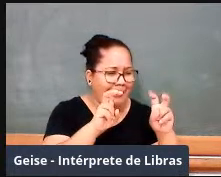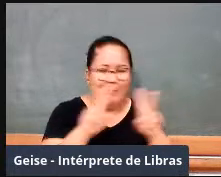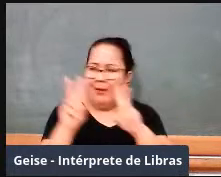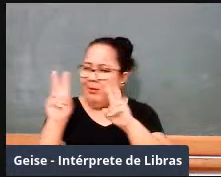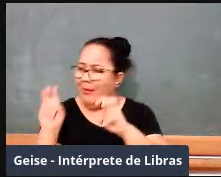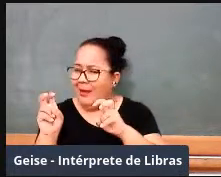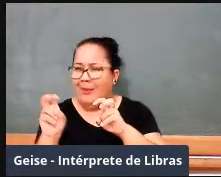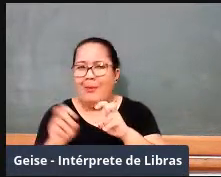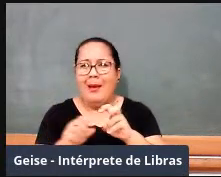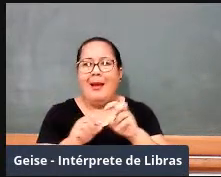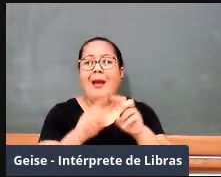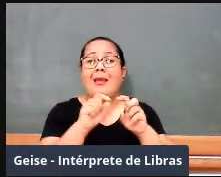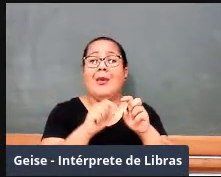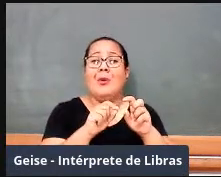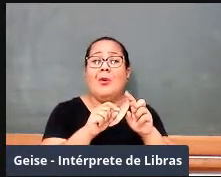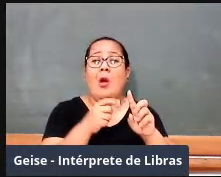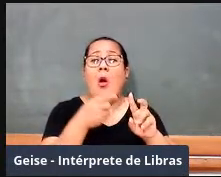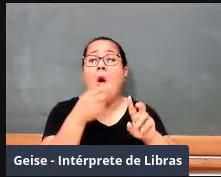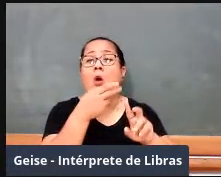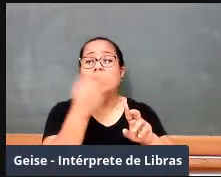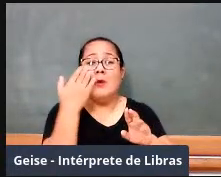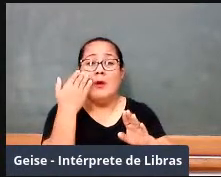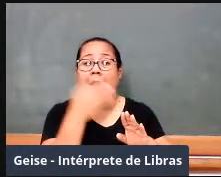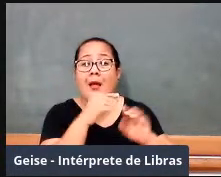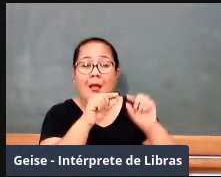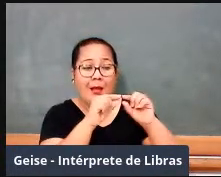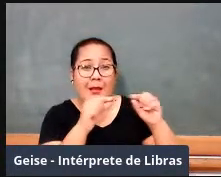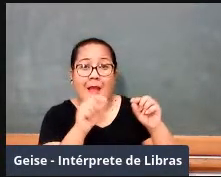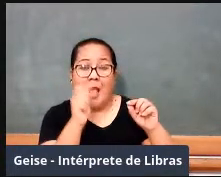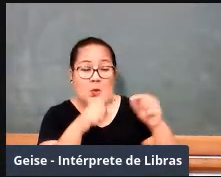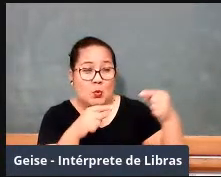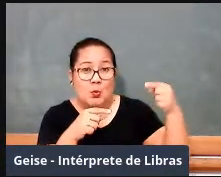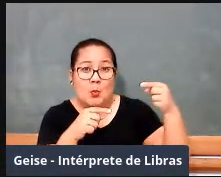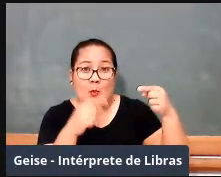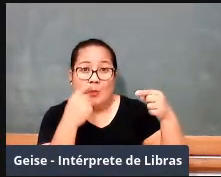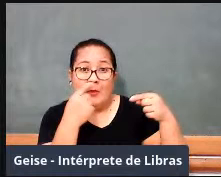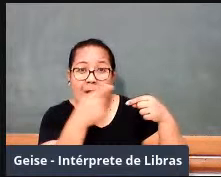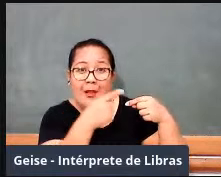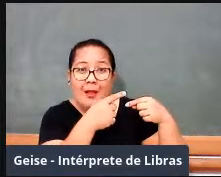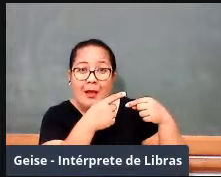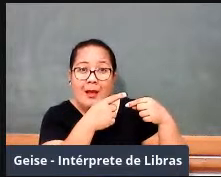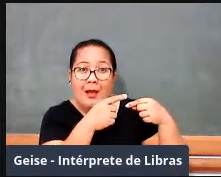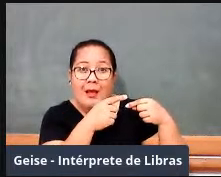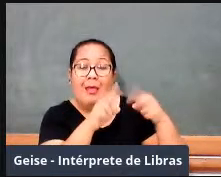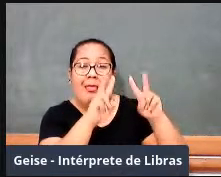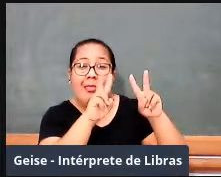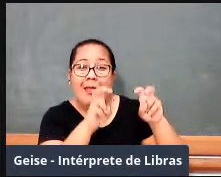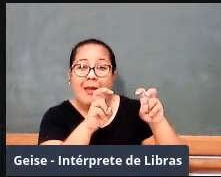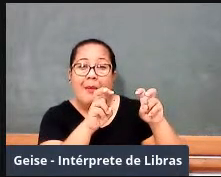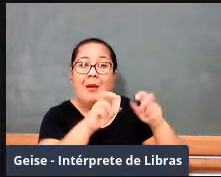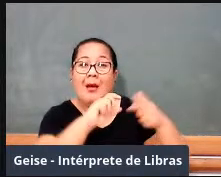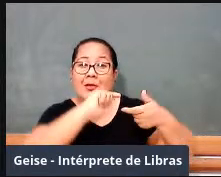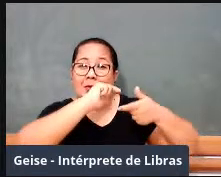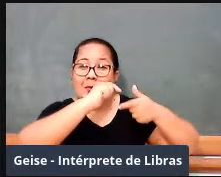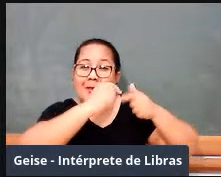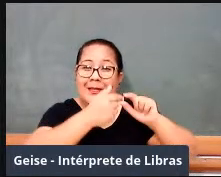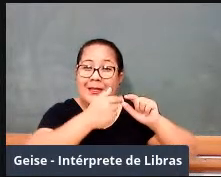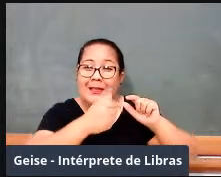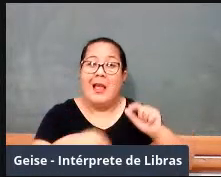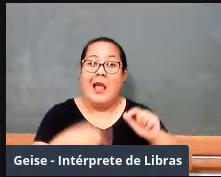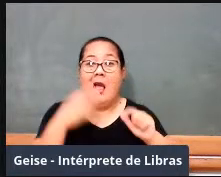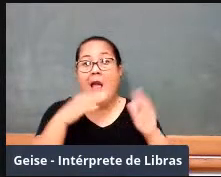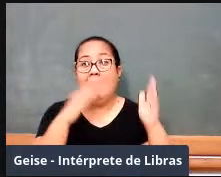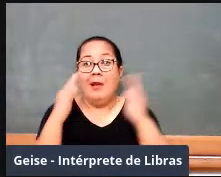aí que são as figuras geométricas, que é a parte da geometria, você tem a outra que é a aritmética, né? Que é a parte, aritmética